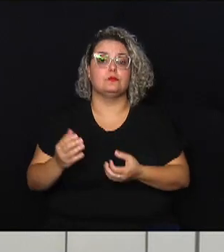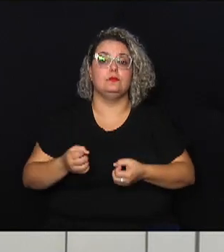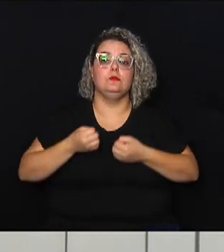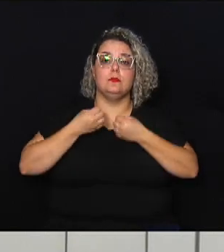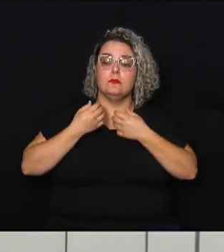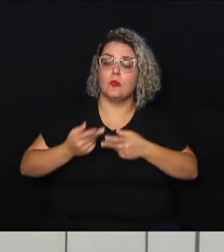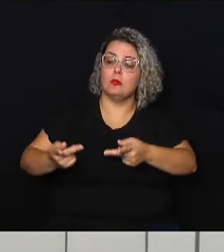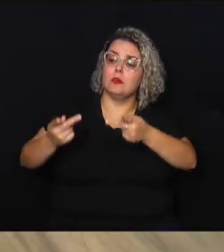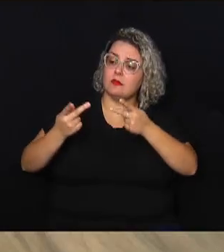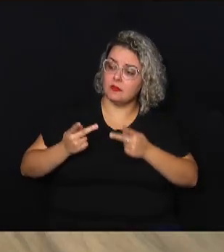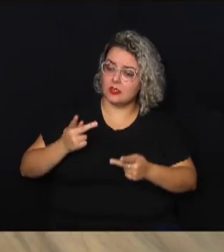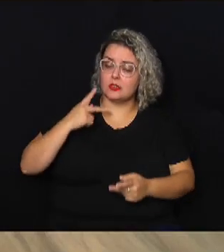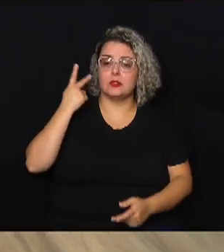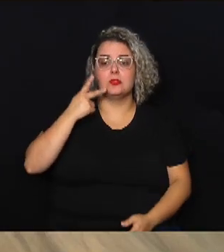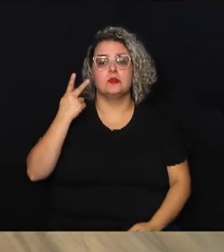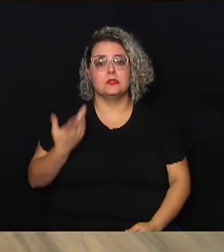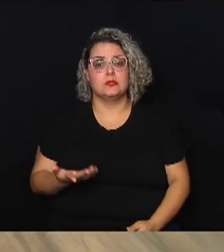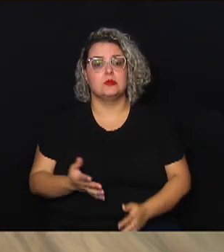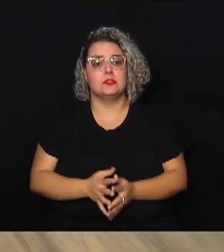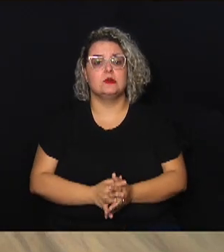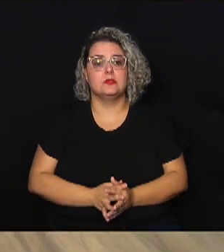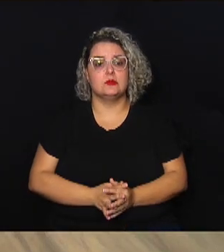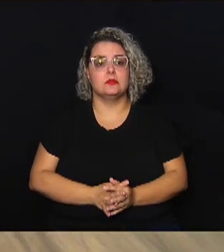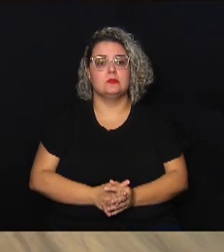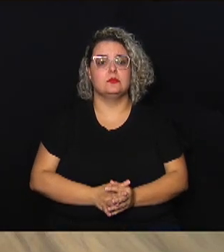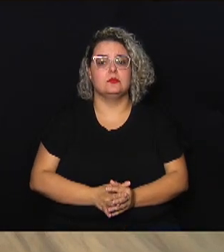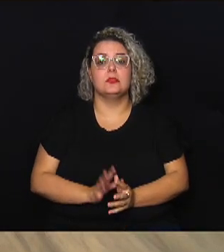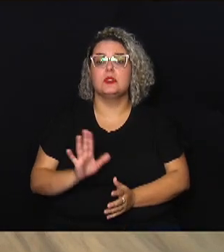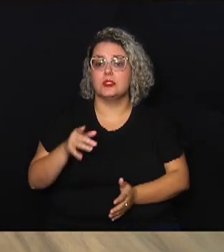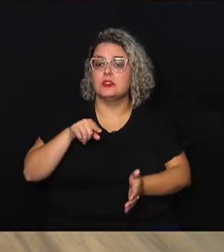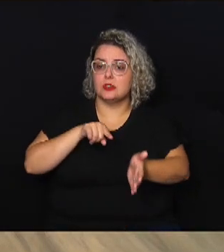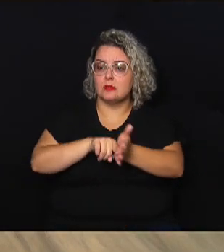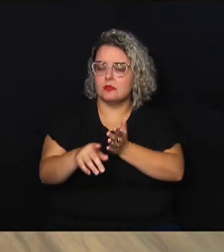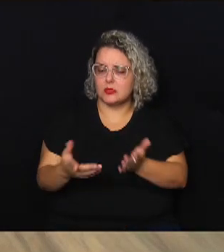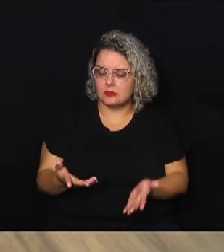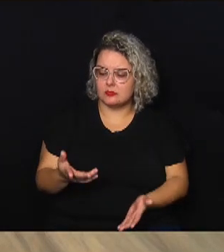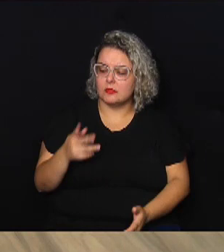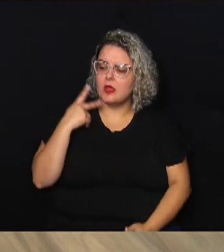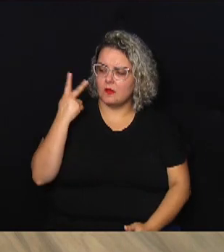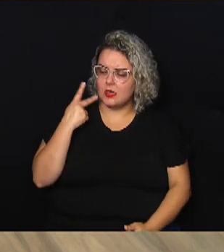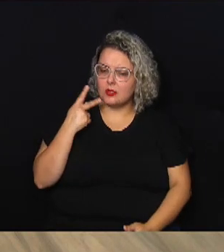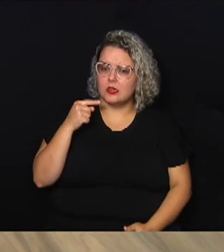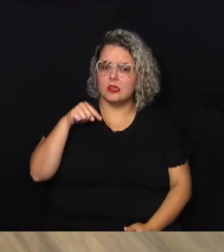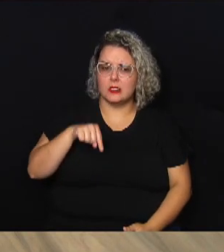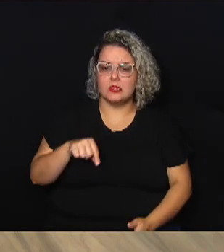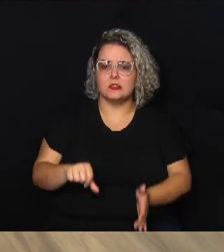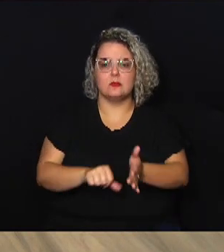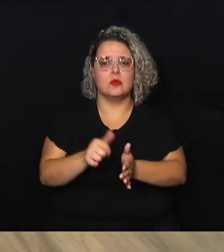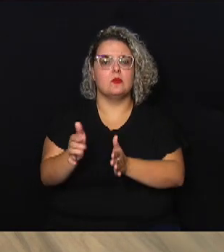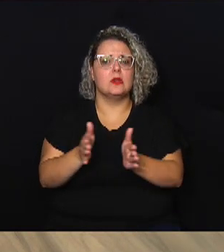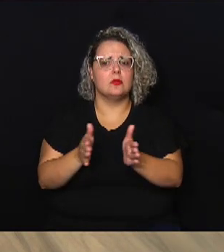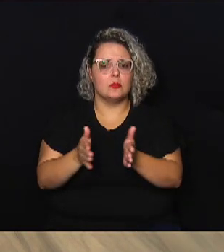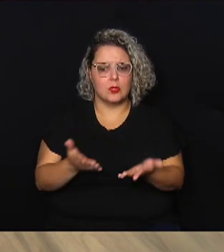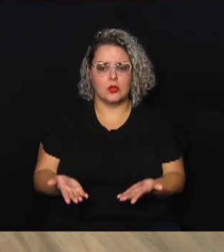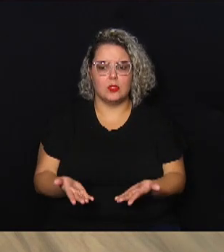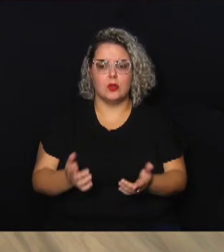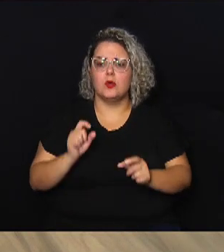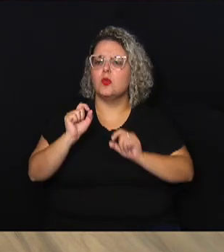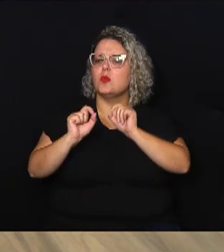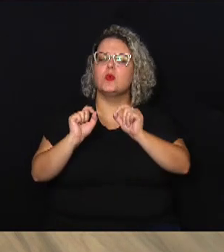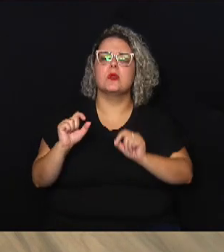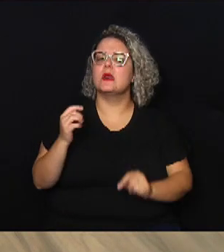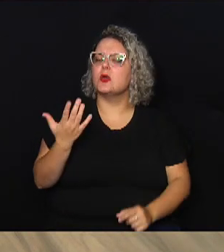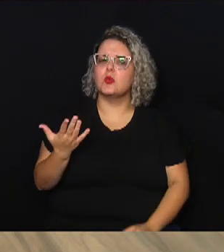aos vereadores, e já perguntando, vereadores, nesse primeiro momento, o que aconteceu em